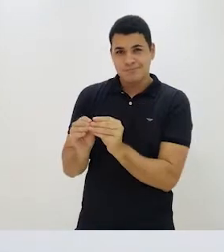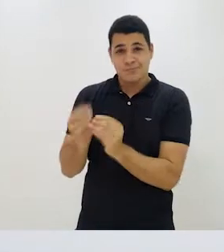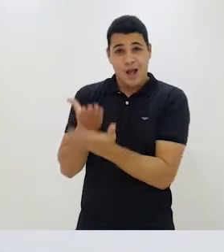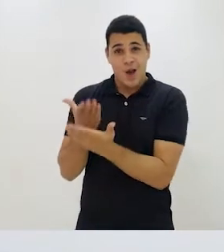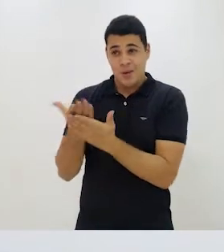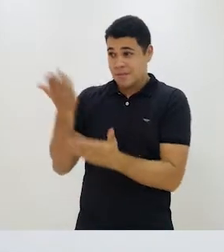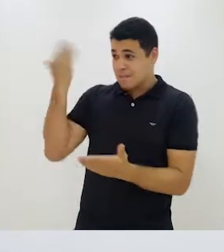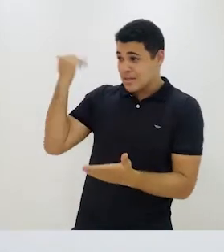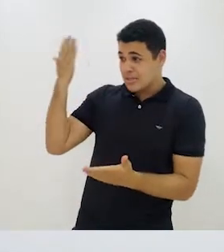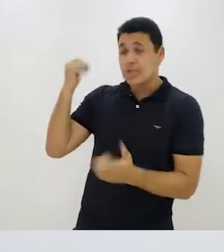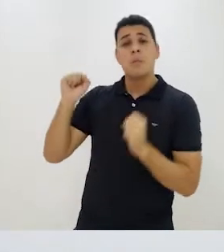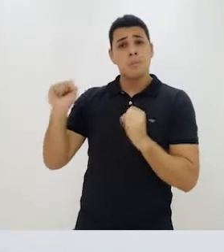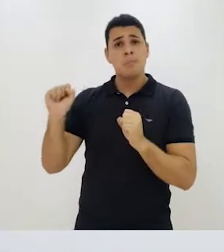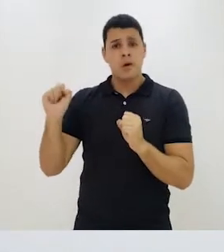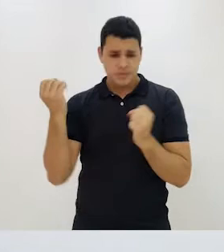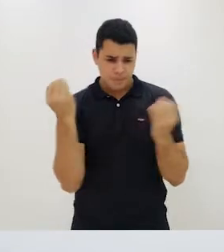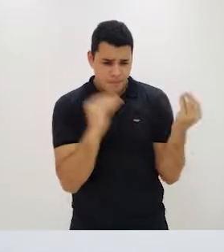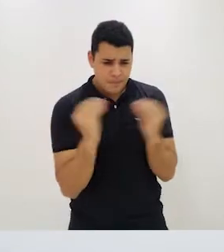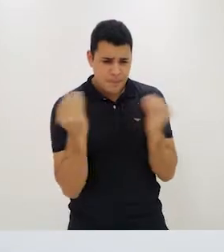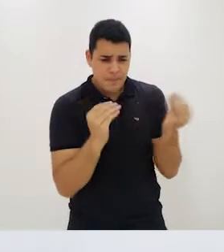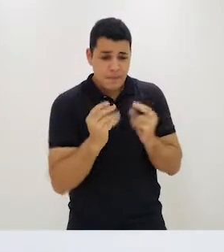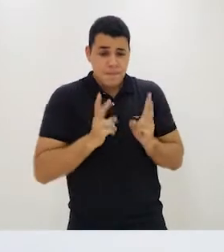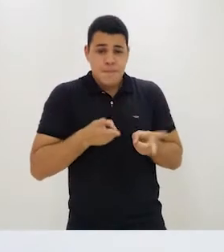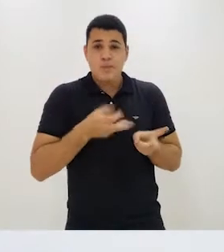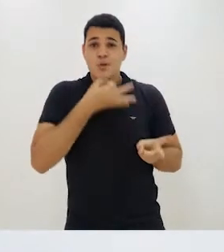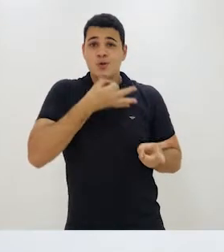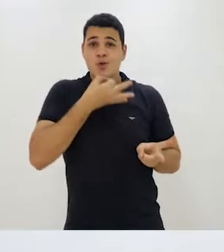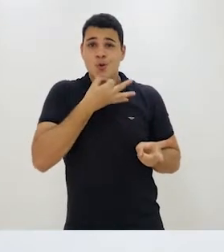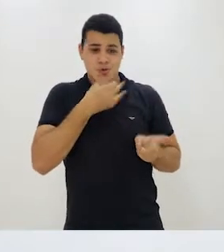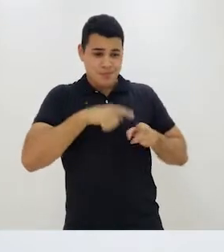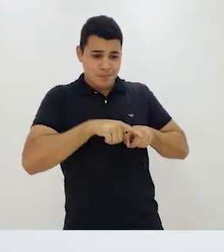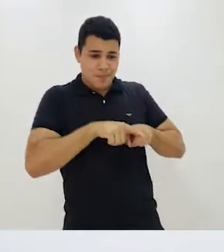vídeo anterior, numa mesma peça.